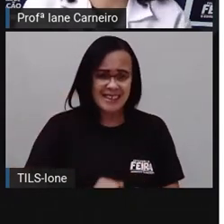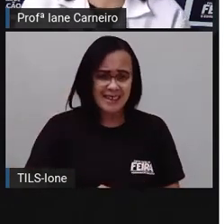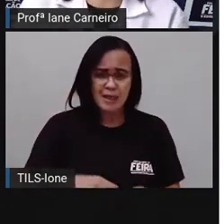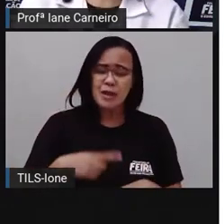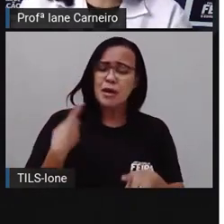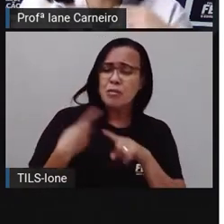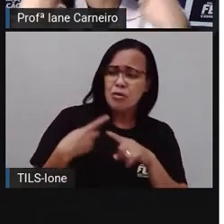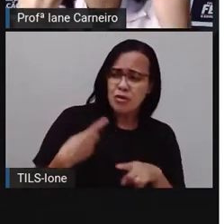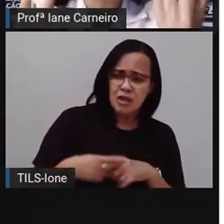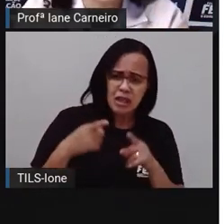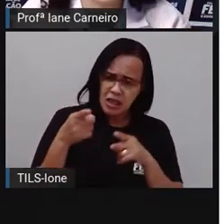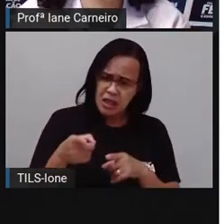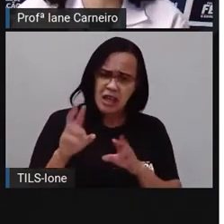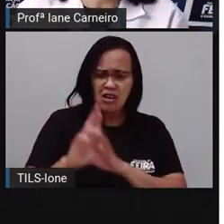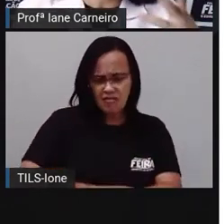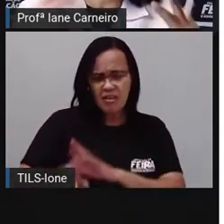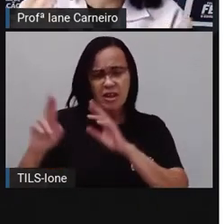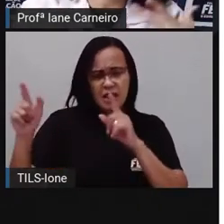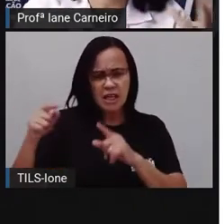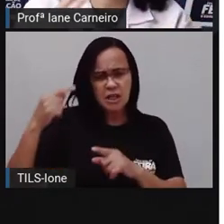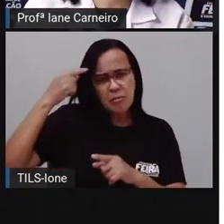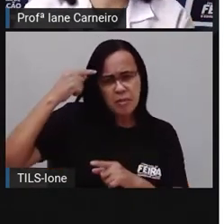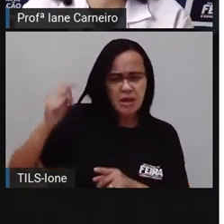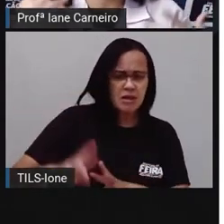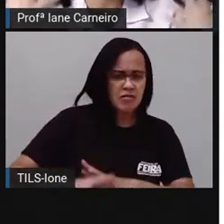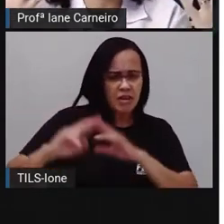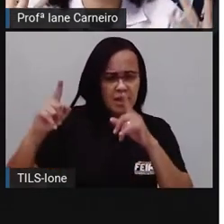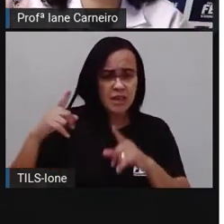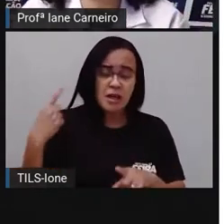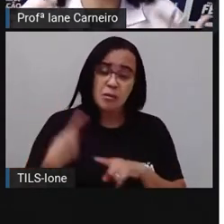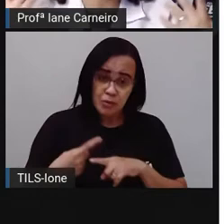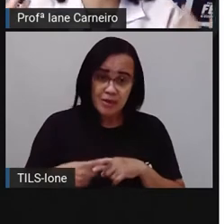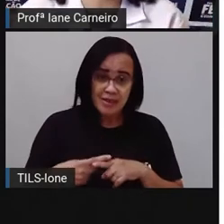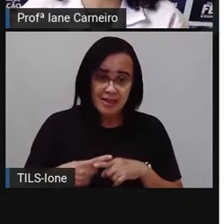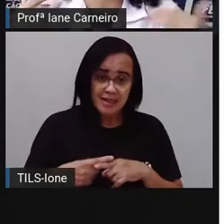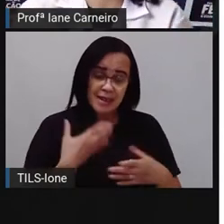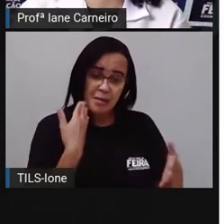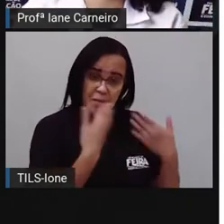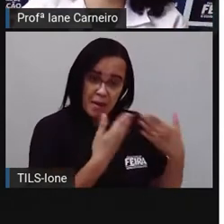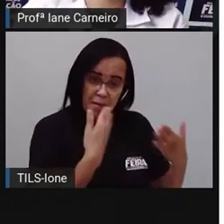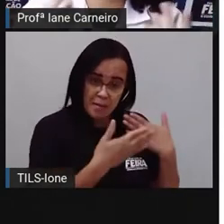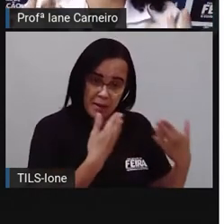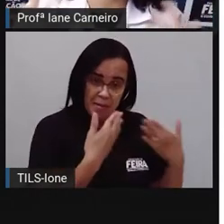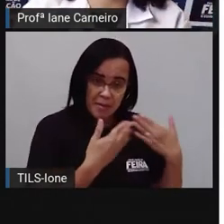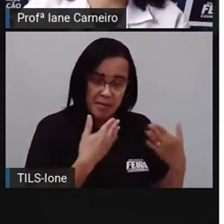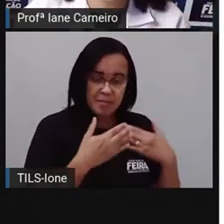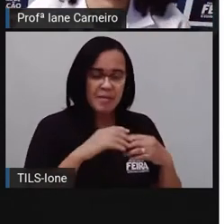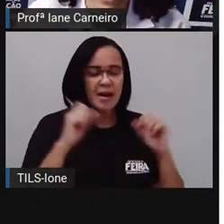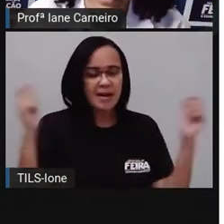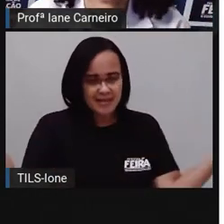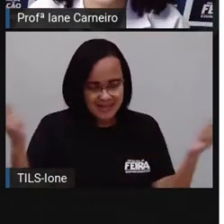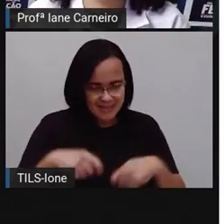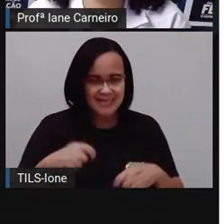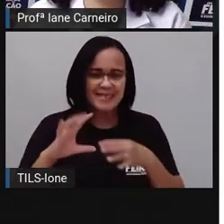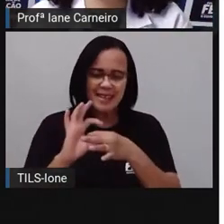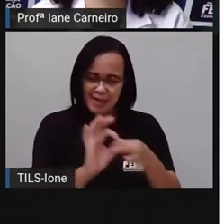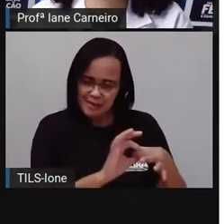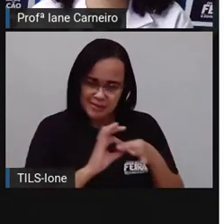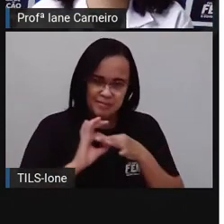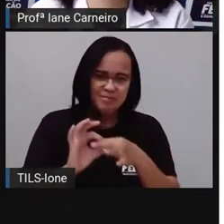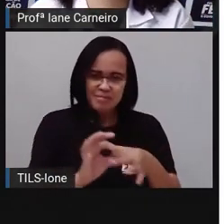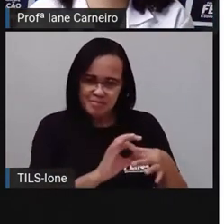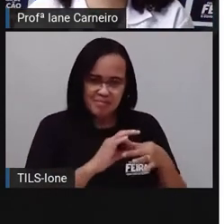mim. O que você pensa. E aí, conversando, a gente vai aprendendo a conviver juntos e em harmonia. Tá bom?